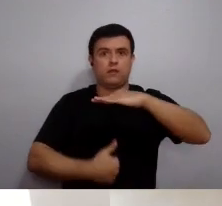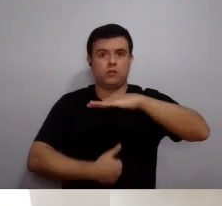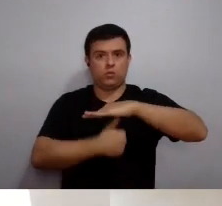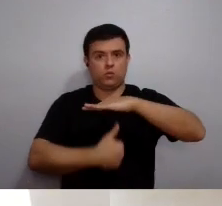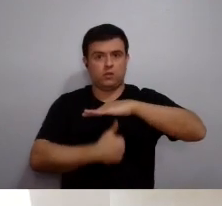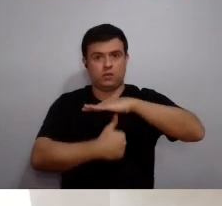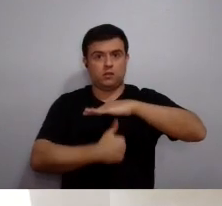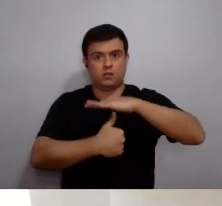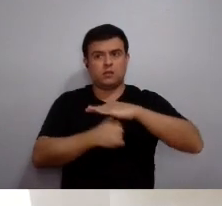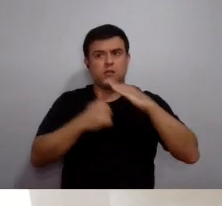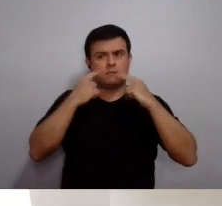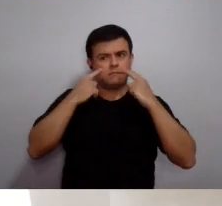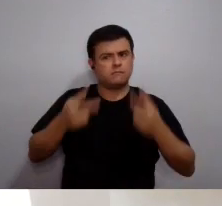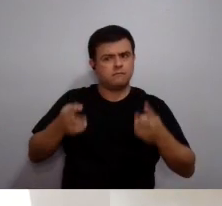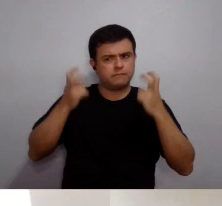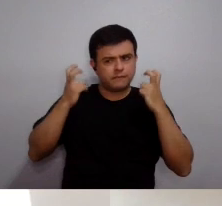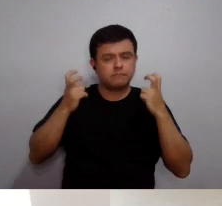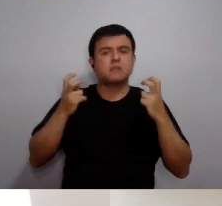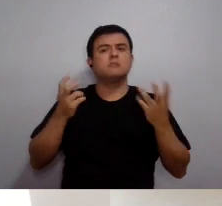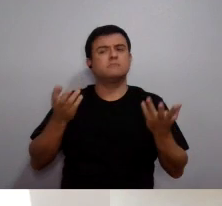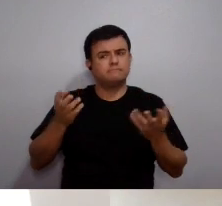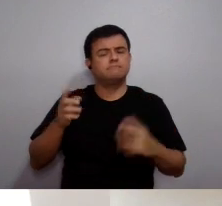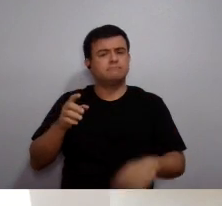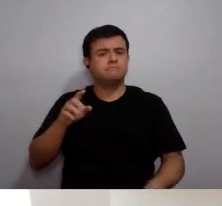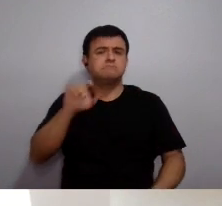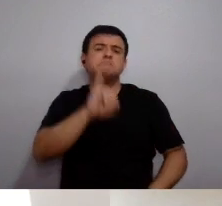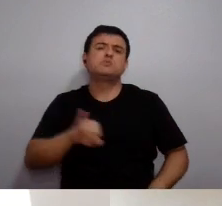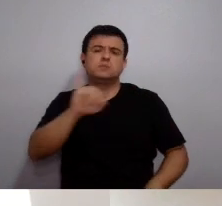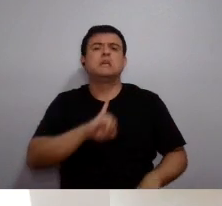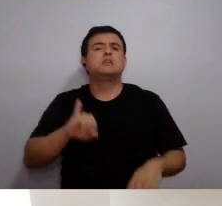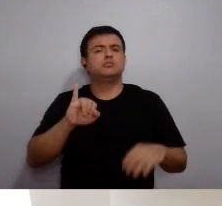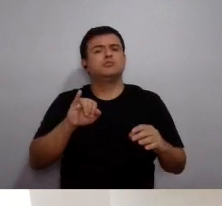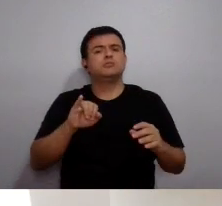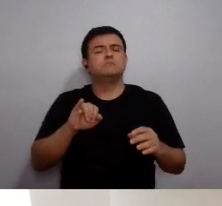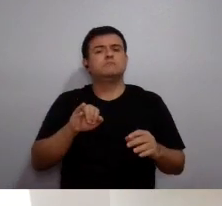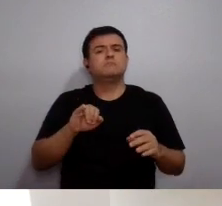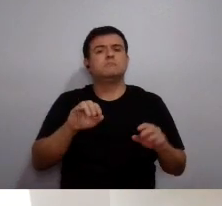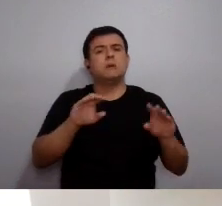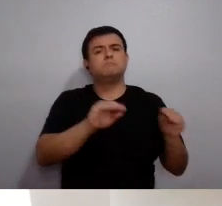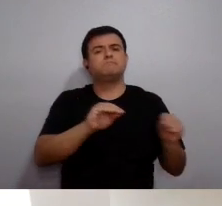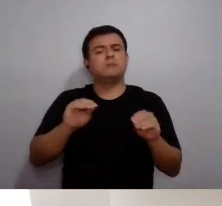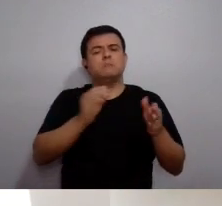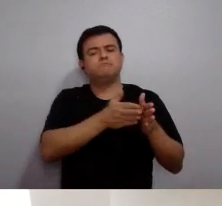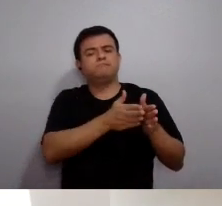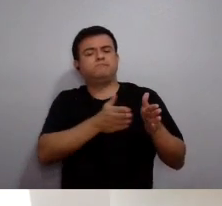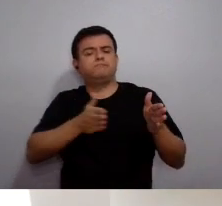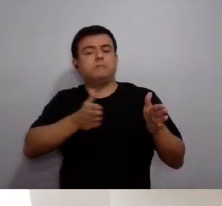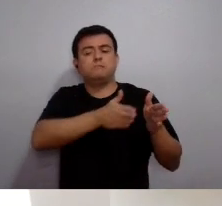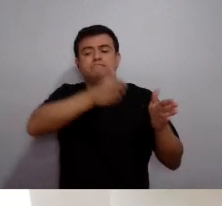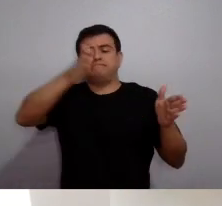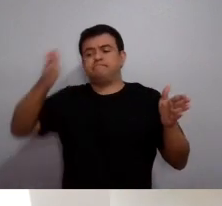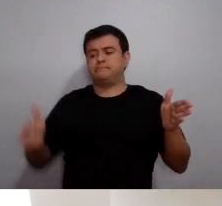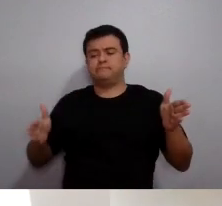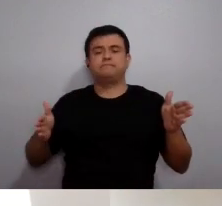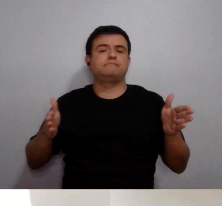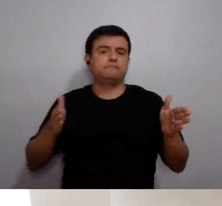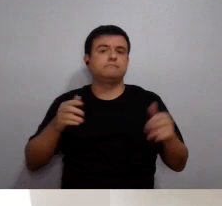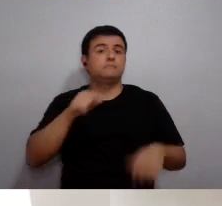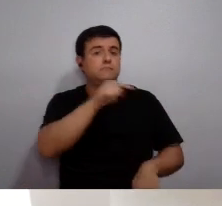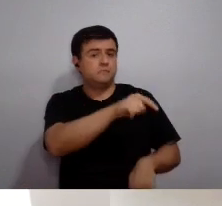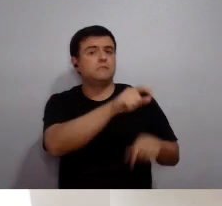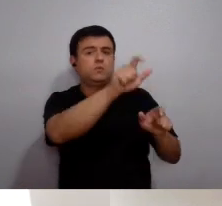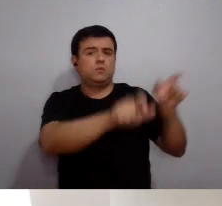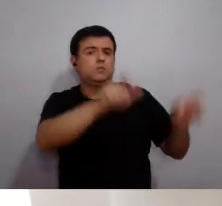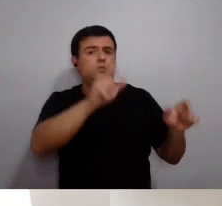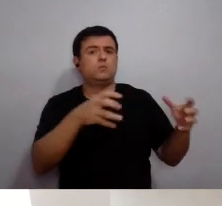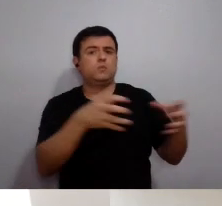a administração central viu por bem prorrogar esses mandatos.